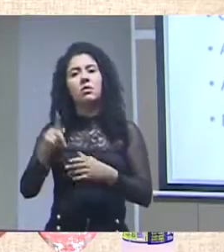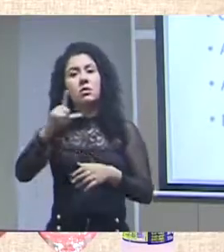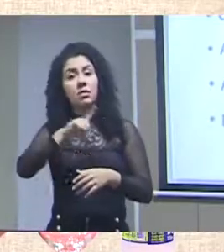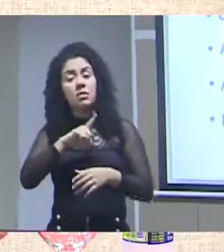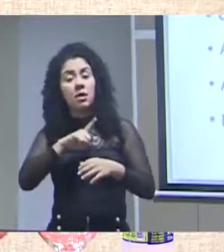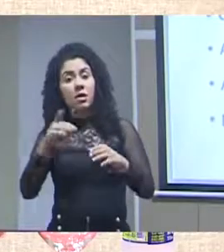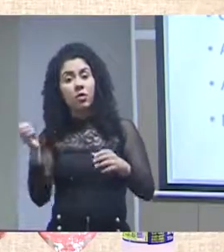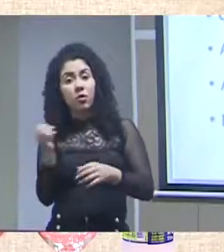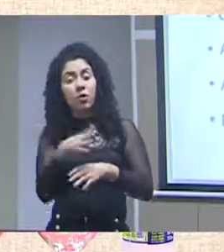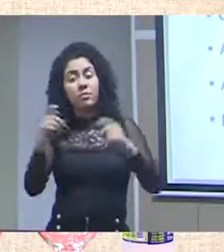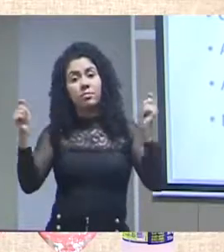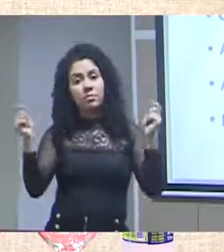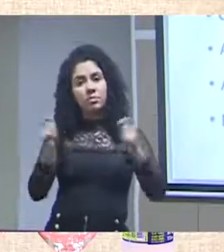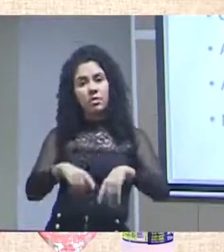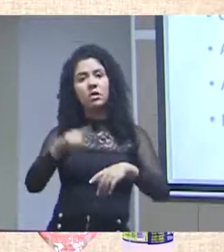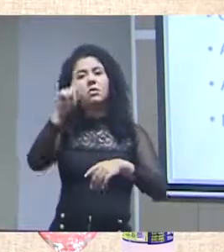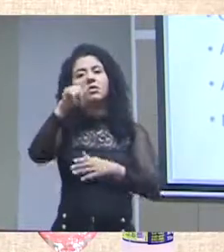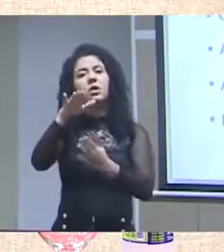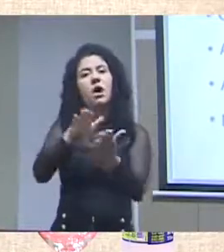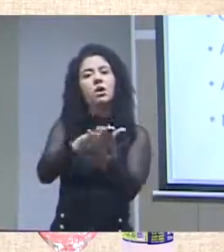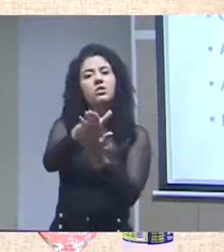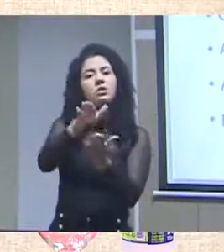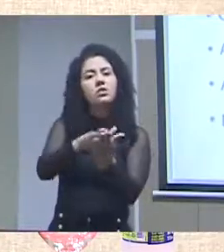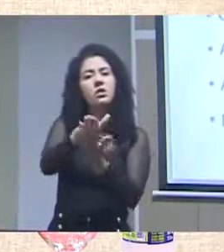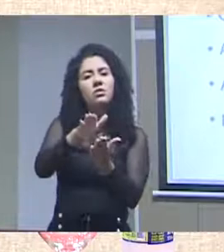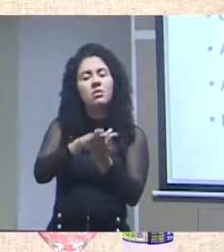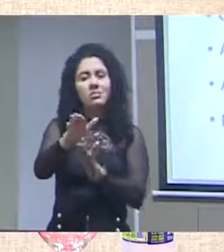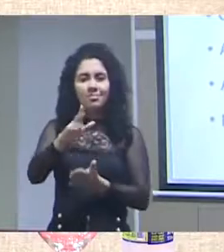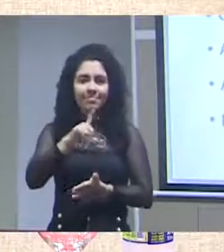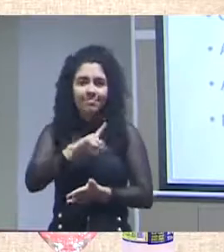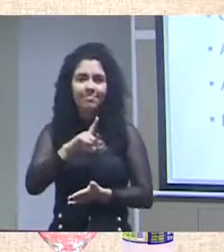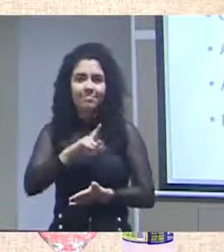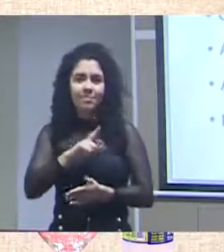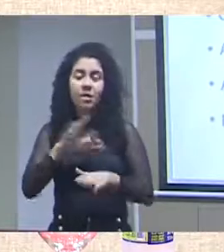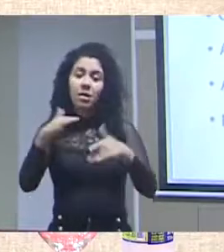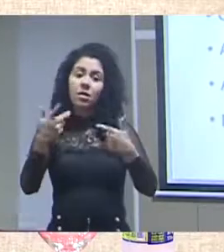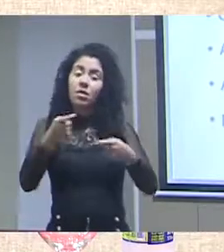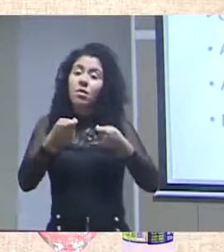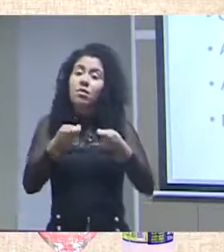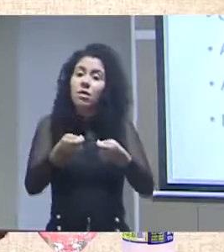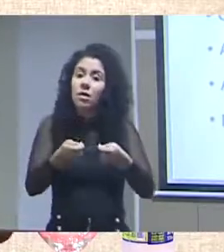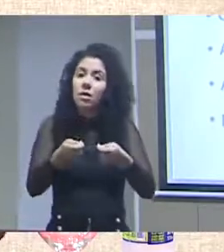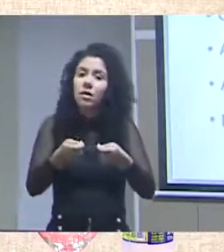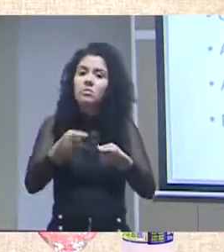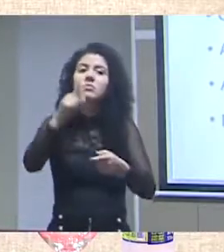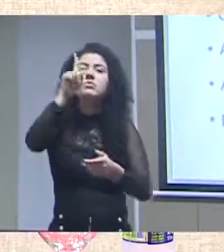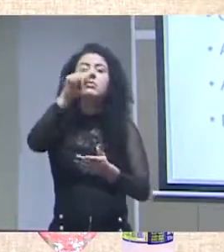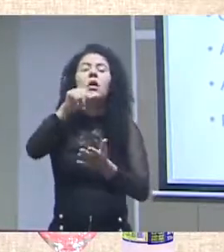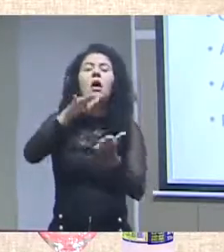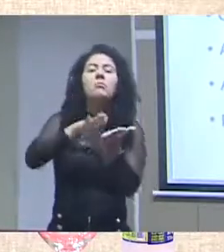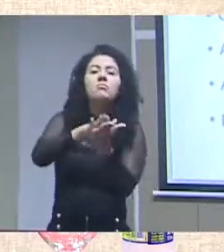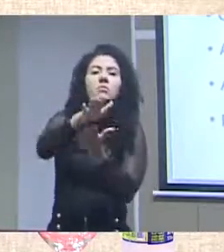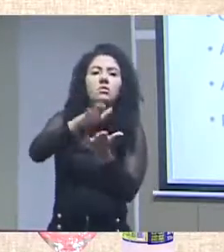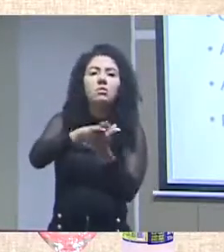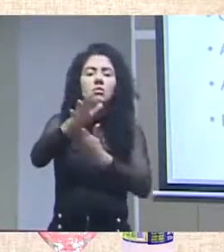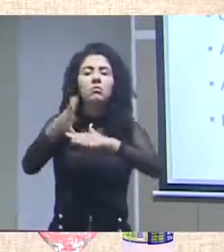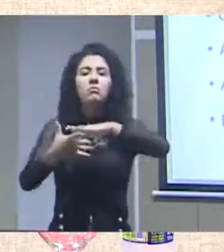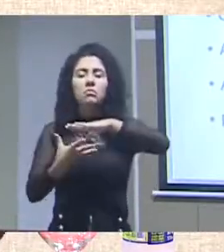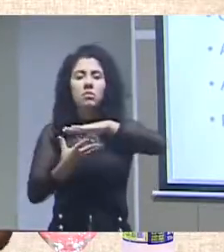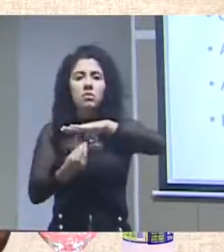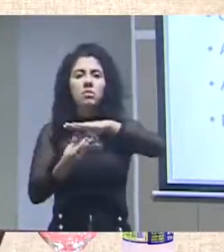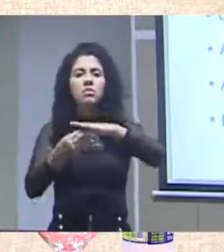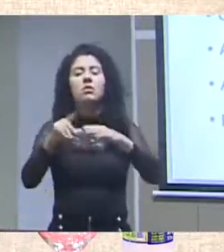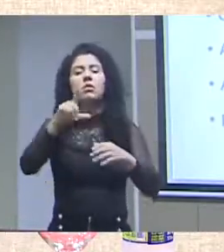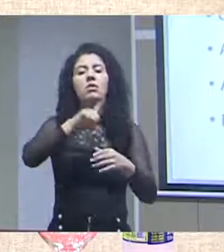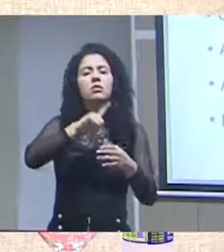traz. Então, há tentativas de digitalizar os afetos, as subjetividades, os